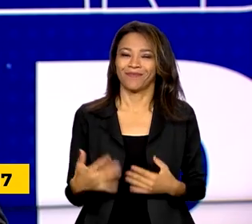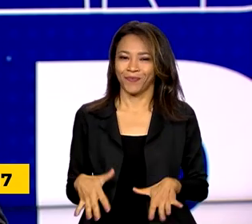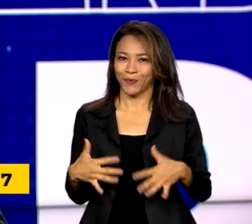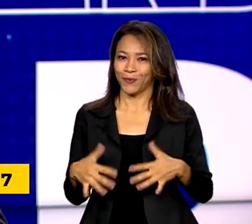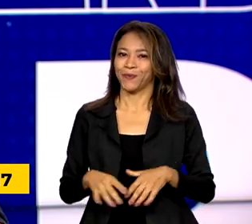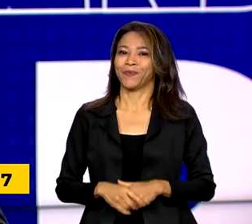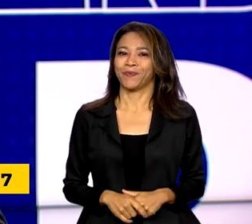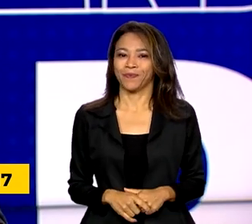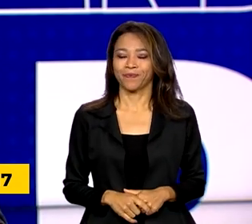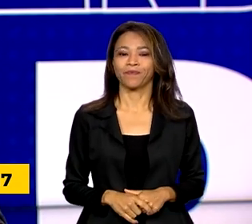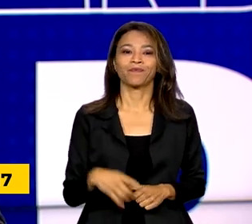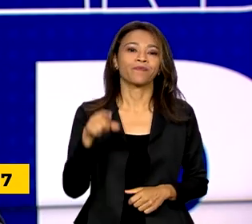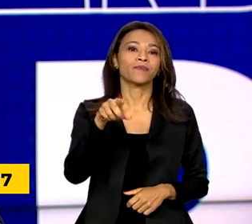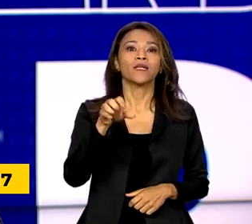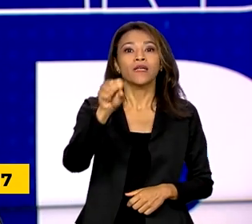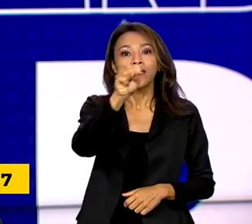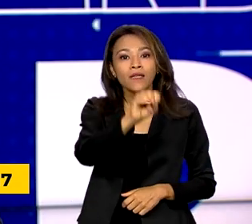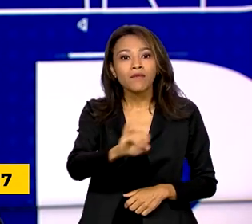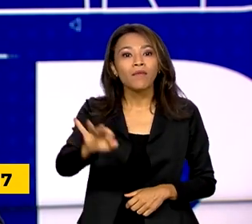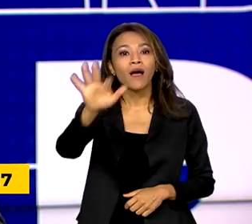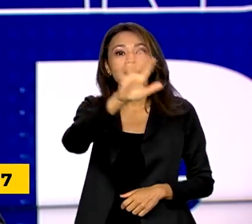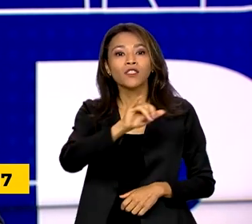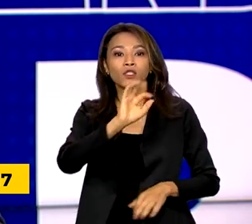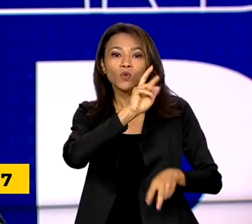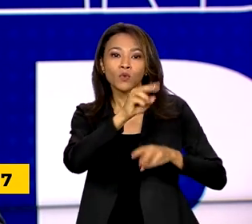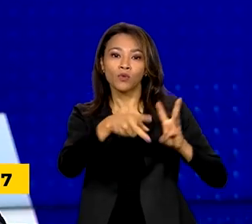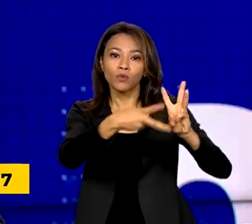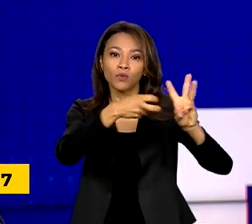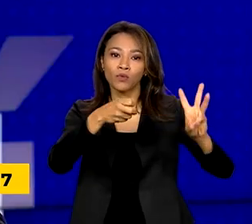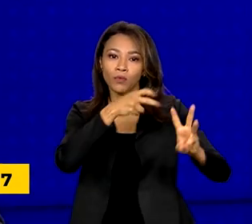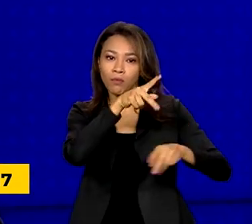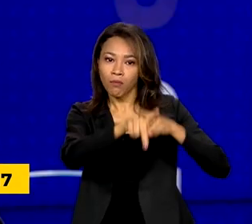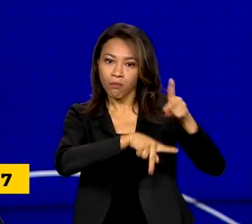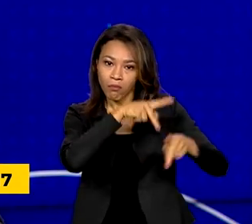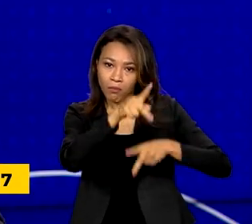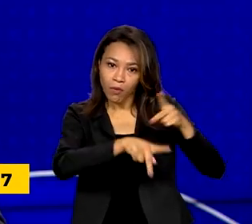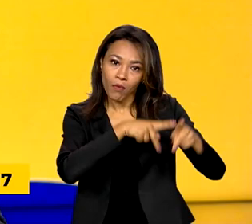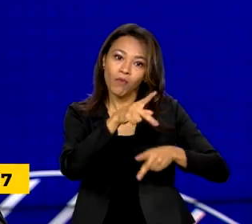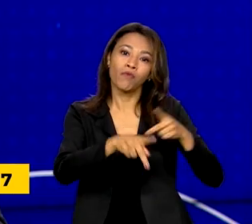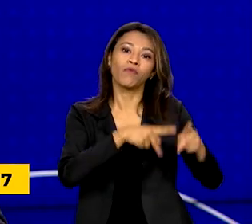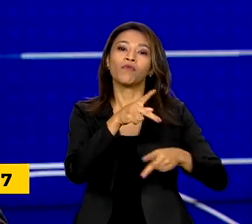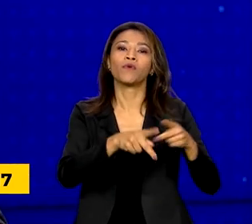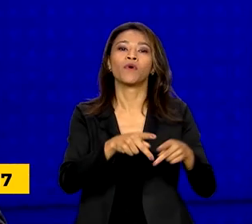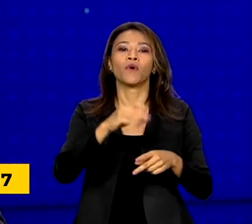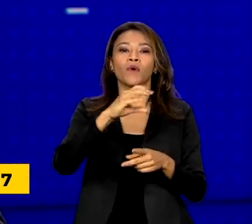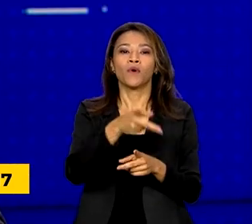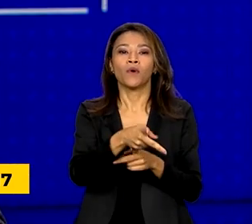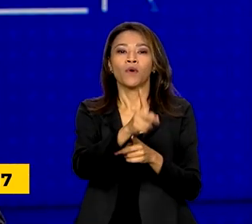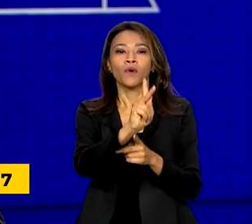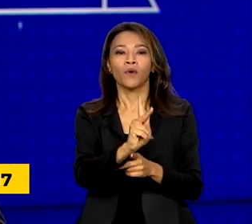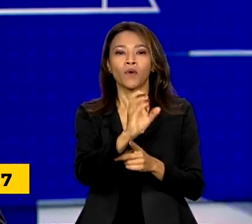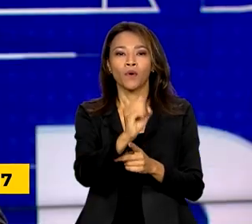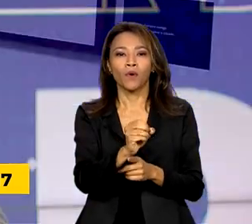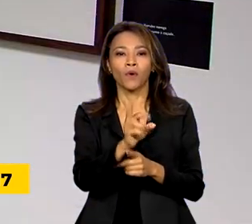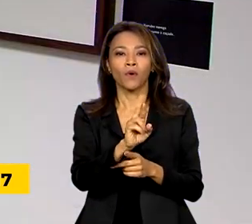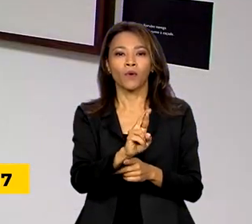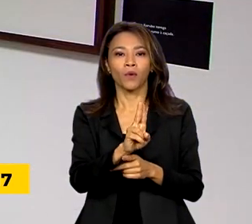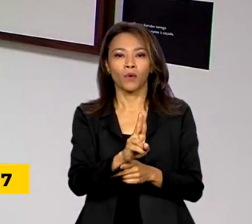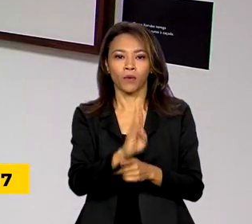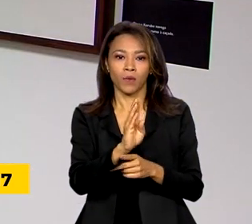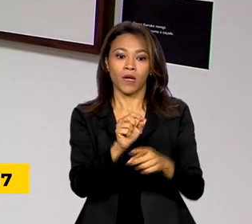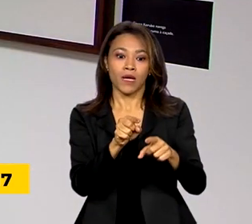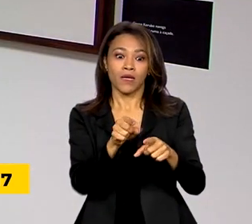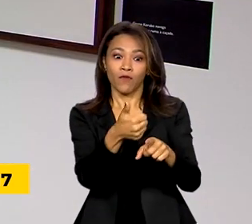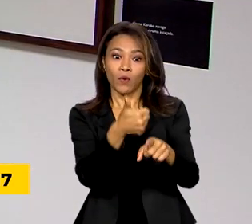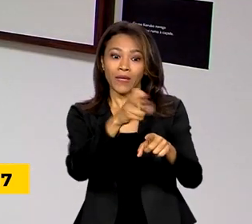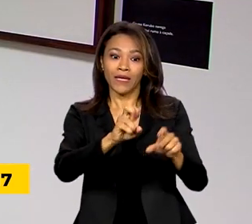Imagens do povo corubo ficaram eternizadas pelas mãos do fotógrafo Sebastião Salgado. Ao todo, 15